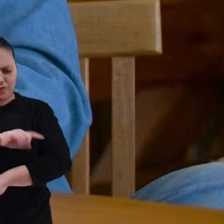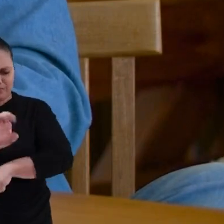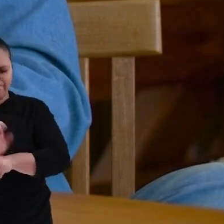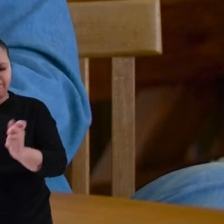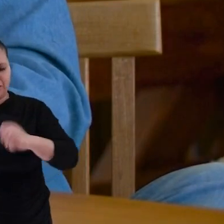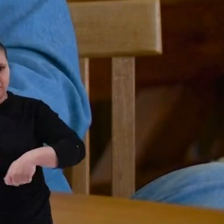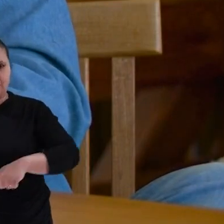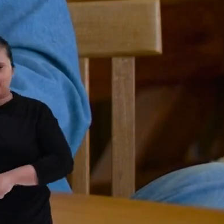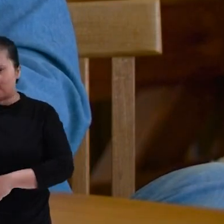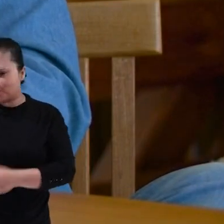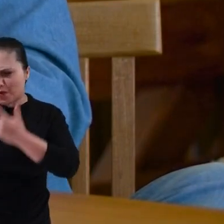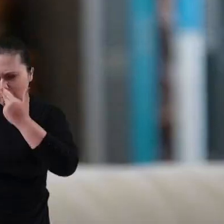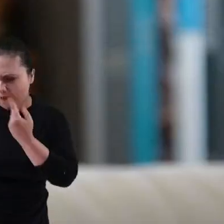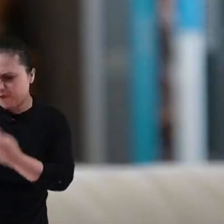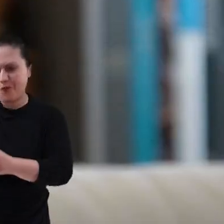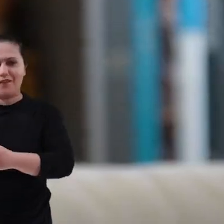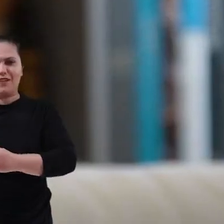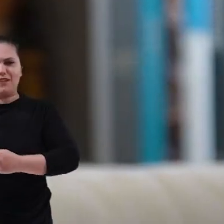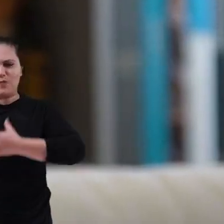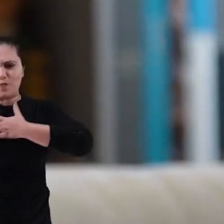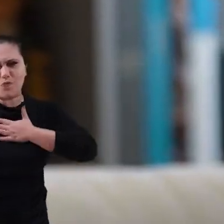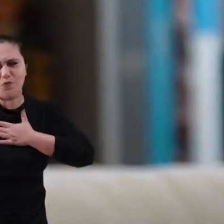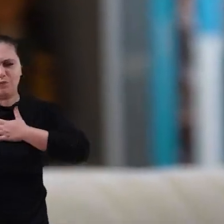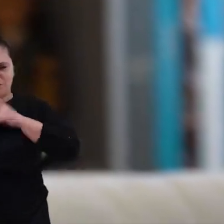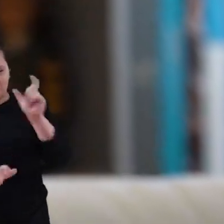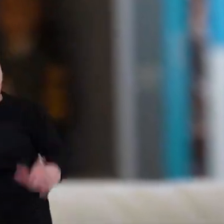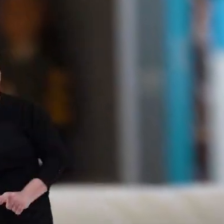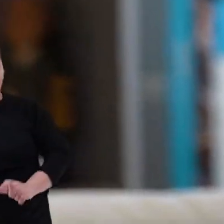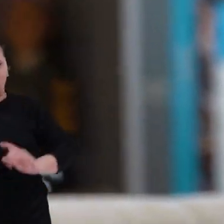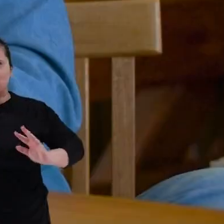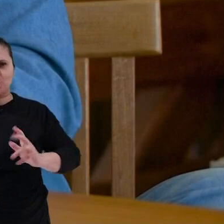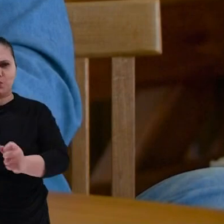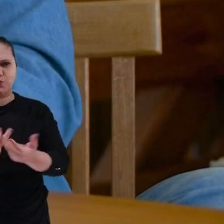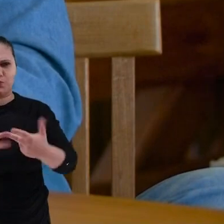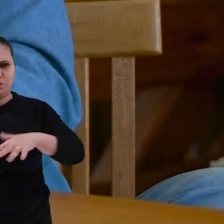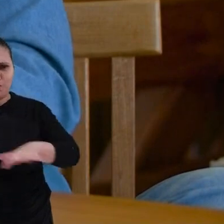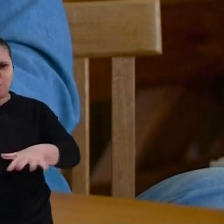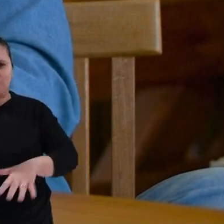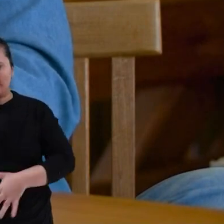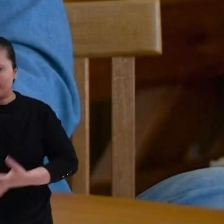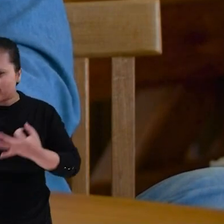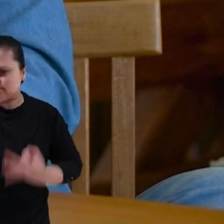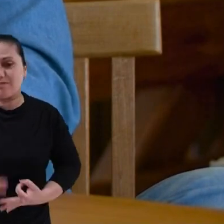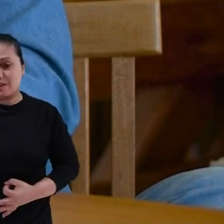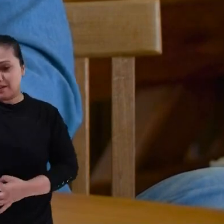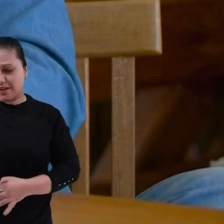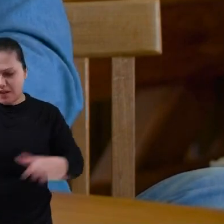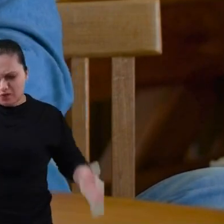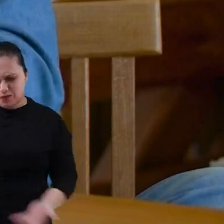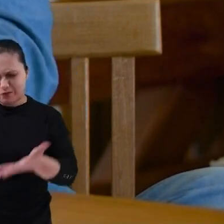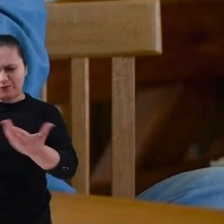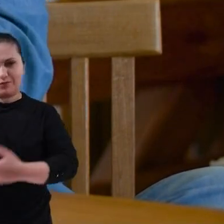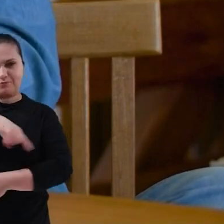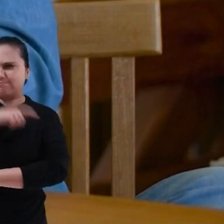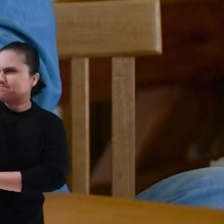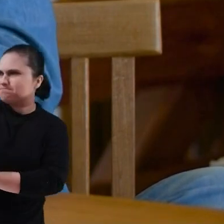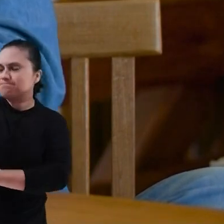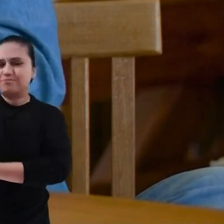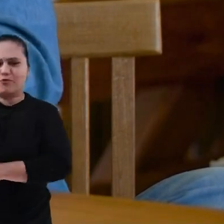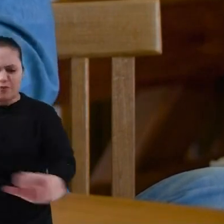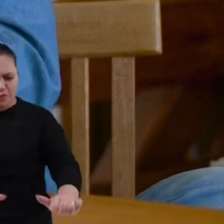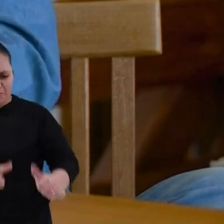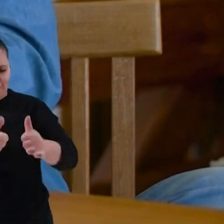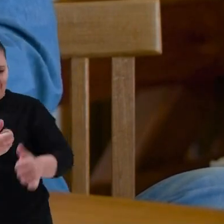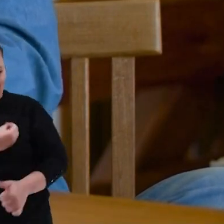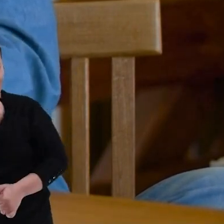precisa de alguém assim como ele Comprometido com as pessoas, com as causas Eu tenho absoluta convicção de que ele vai levantar o nosso Rio Grande